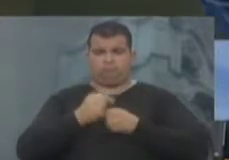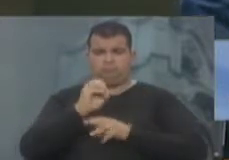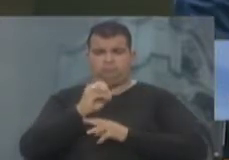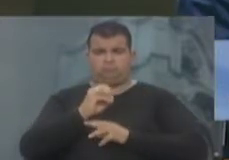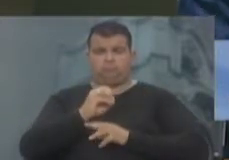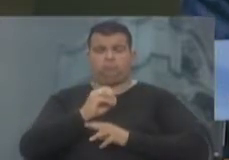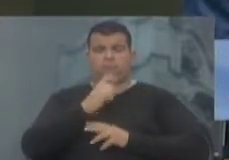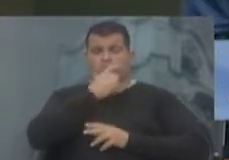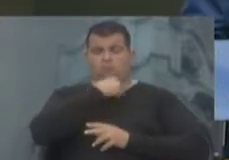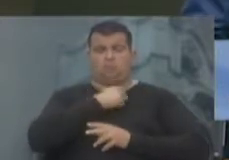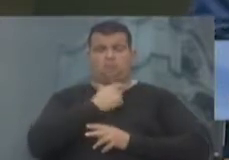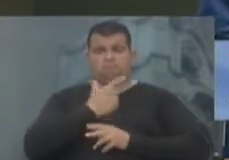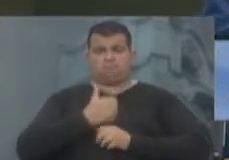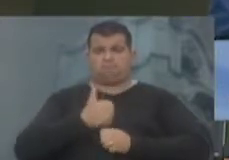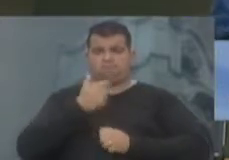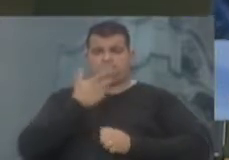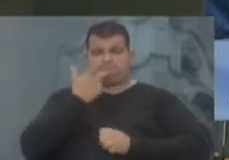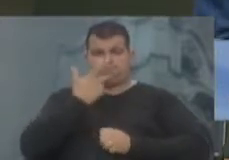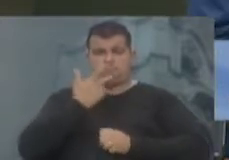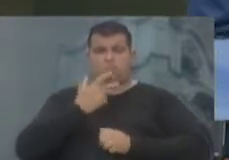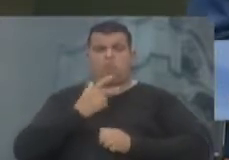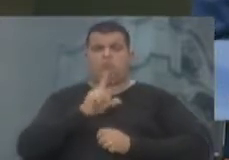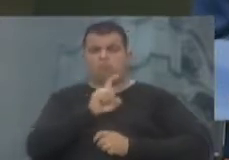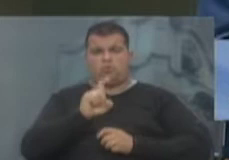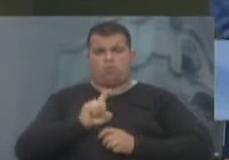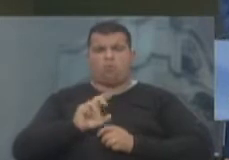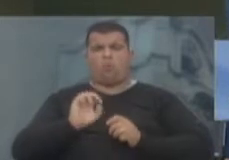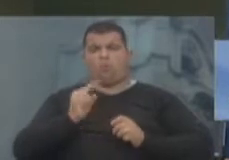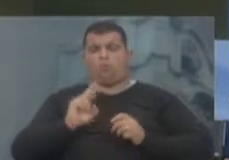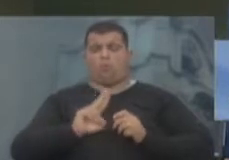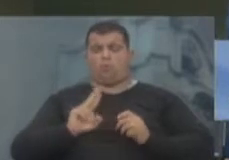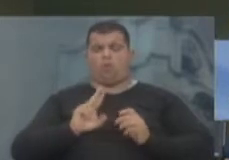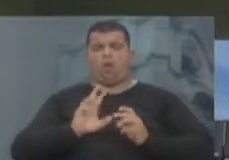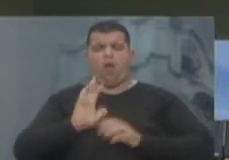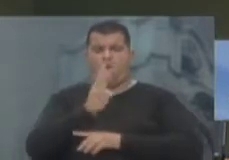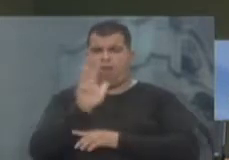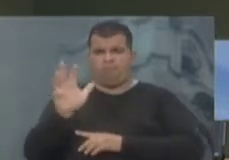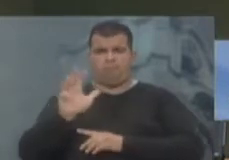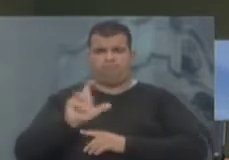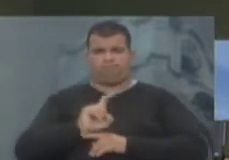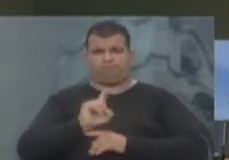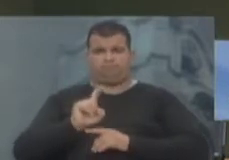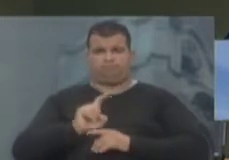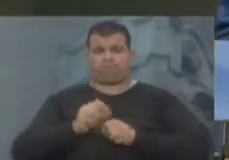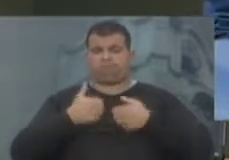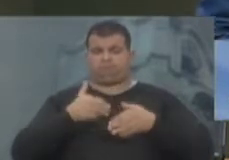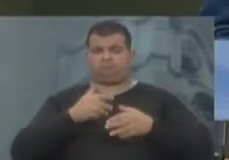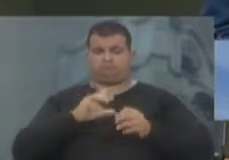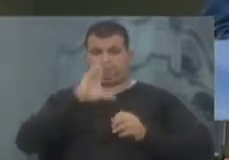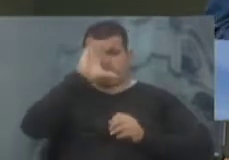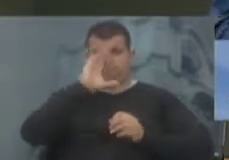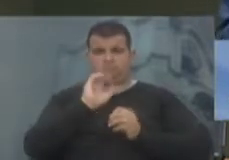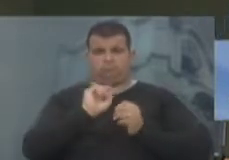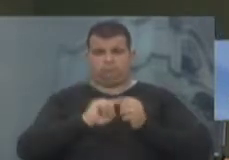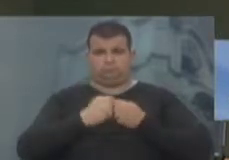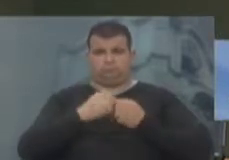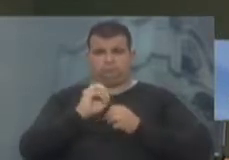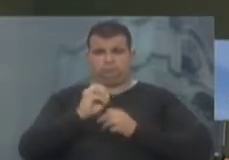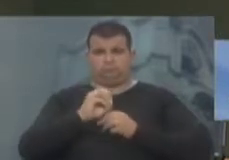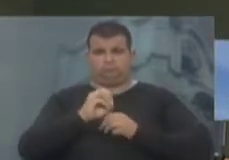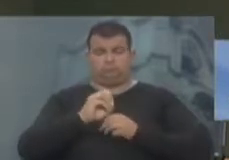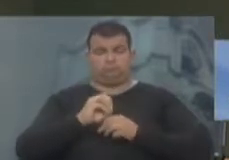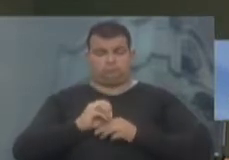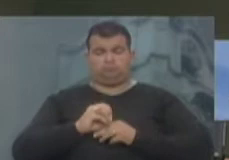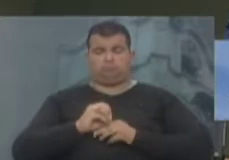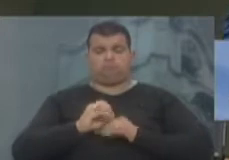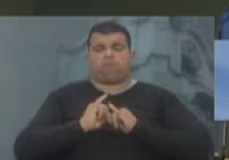sobre as pichações de nome de árvore do que botar na... deixar o cidadão de Porto Alegre, vereador Moisés, a par